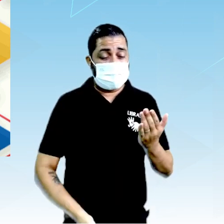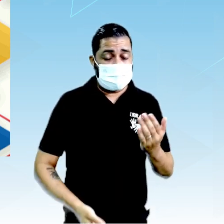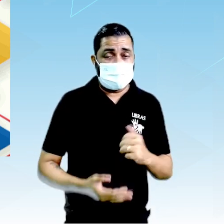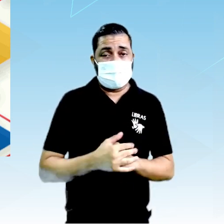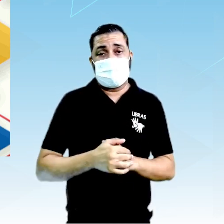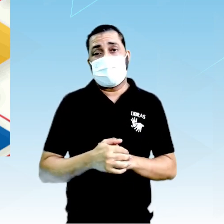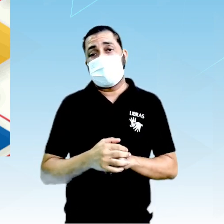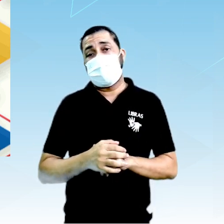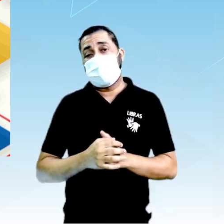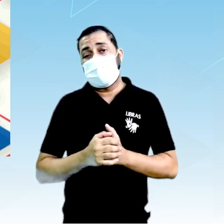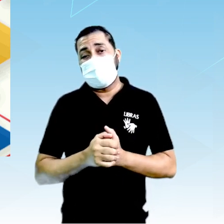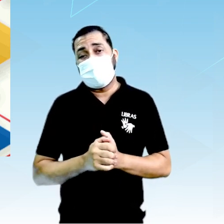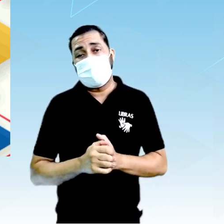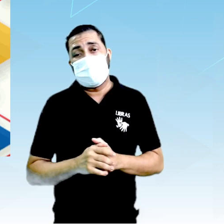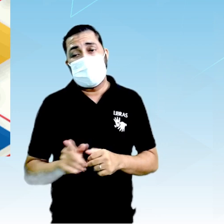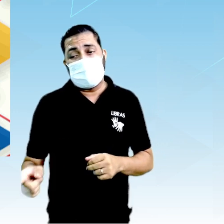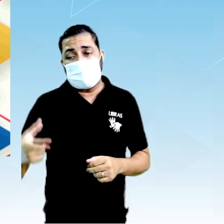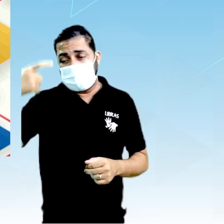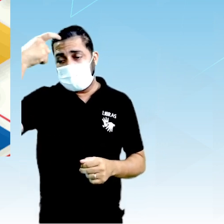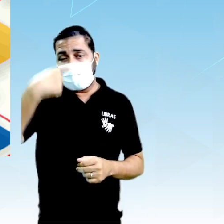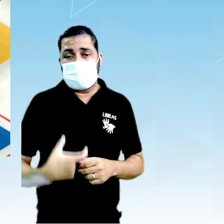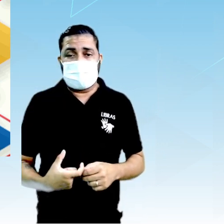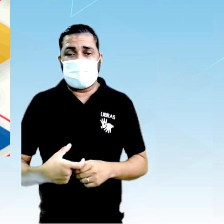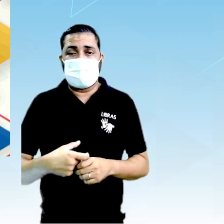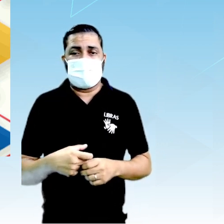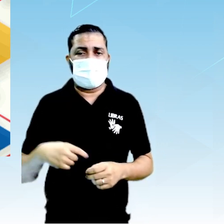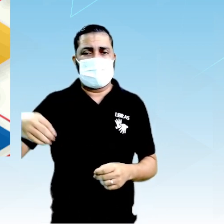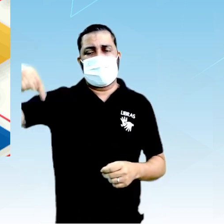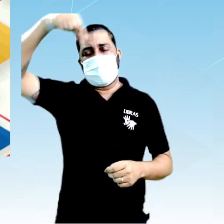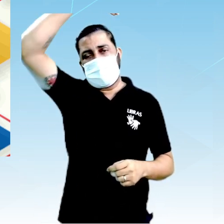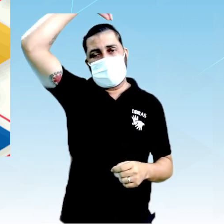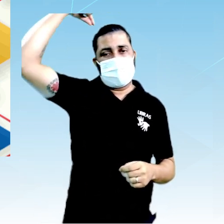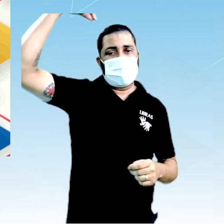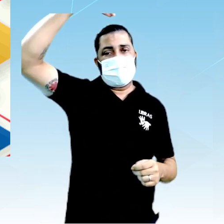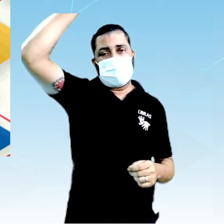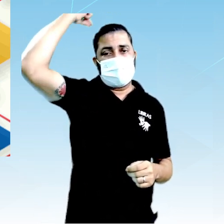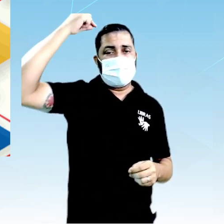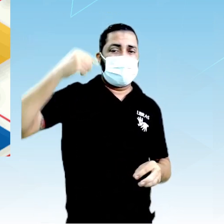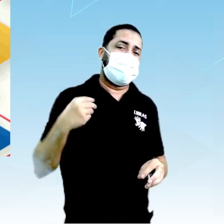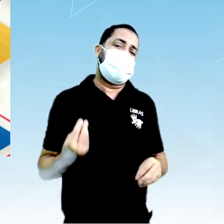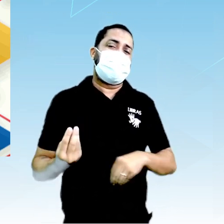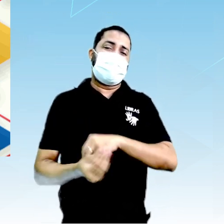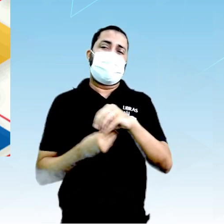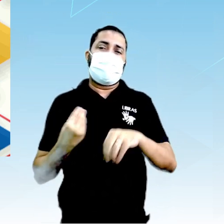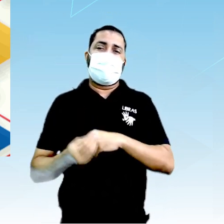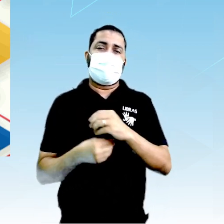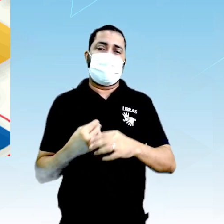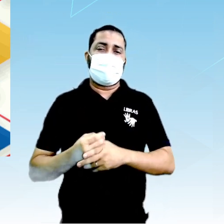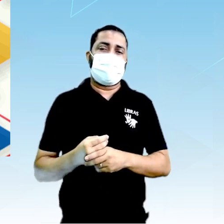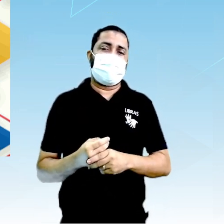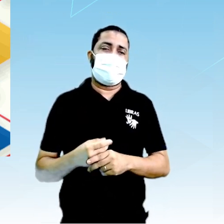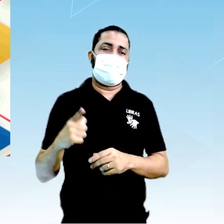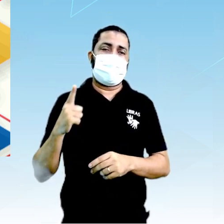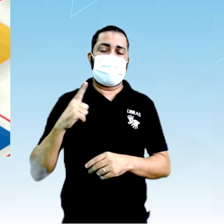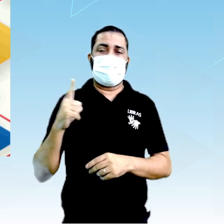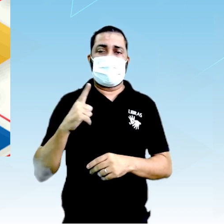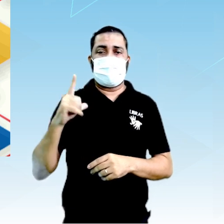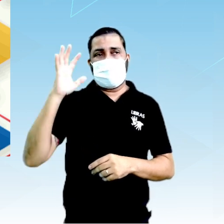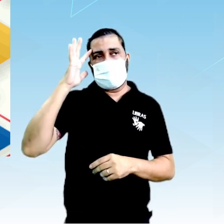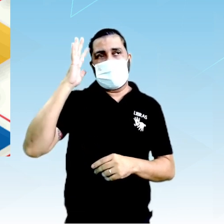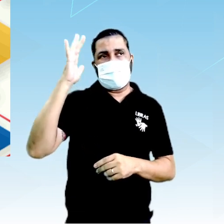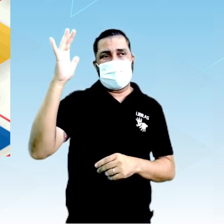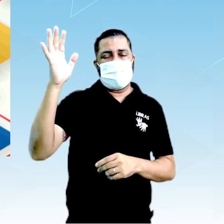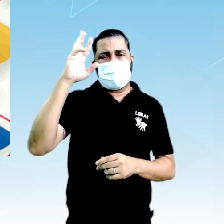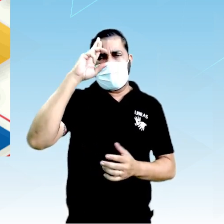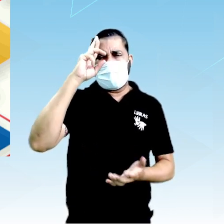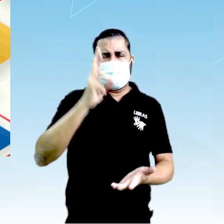pouco aquela caráter espiritual, mística, para ser algo racional, algo